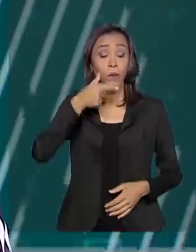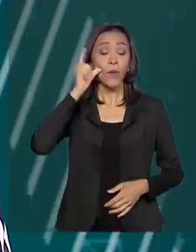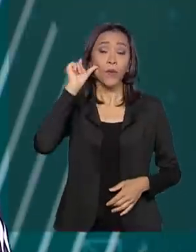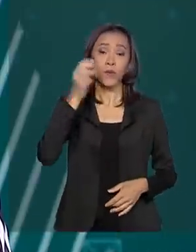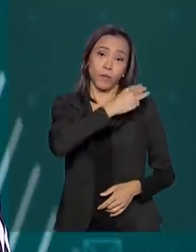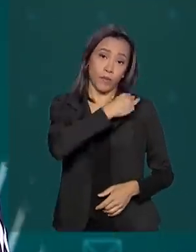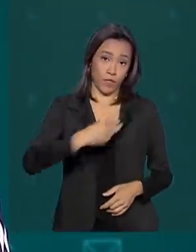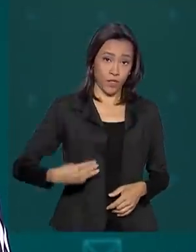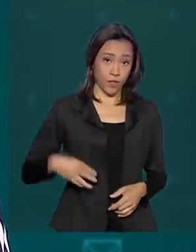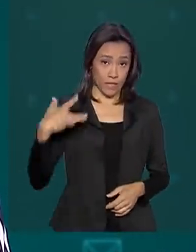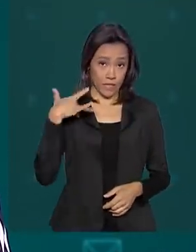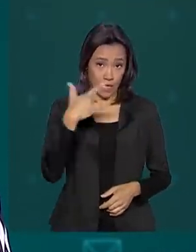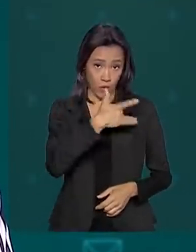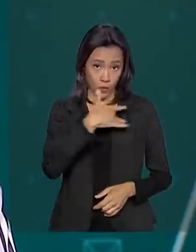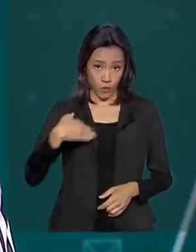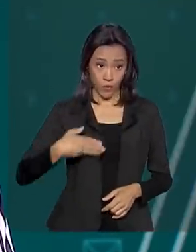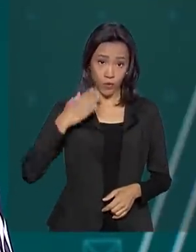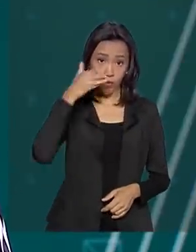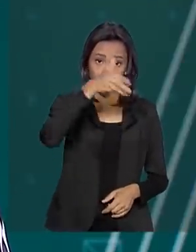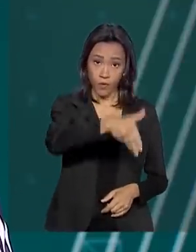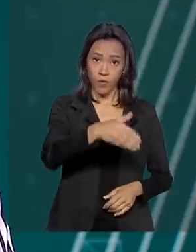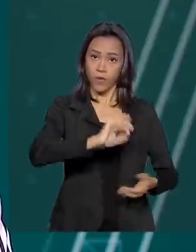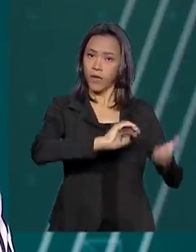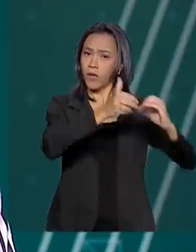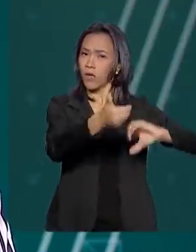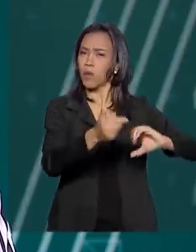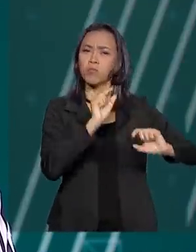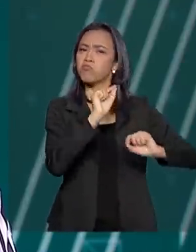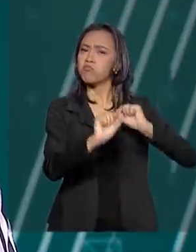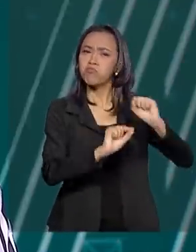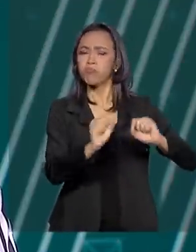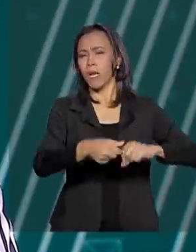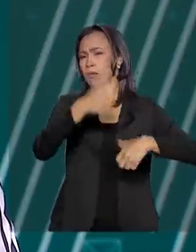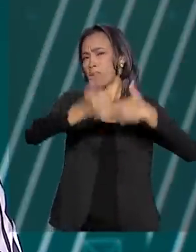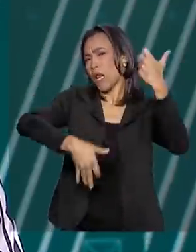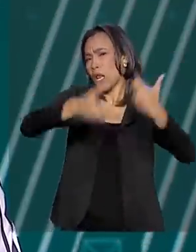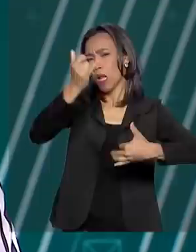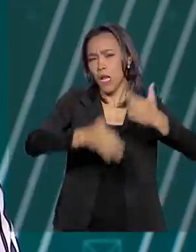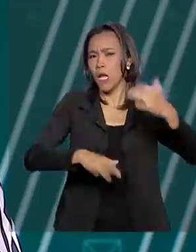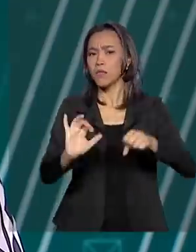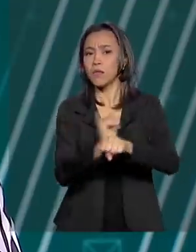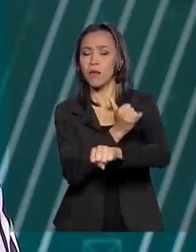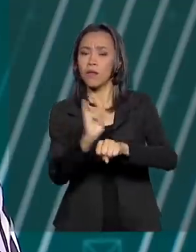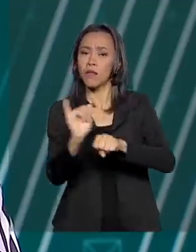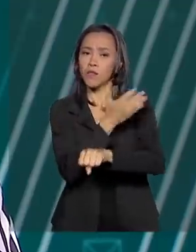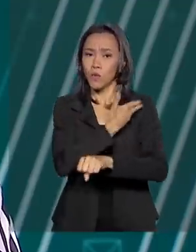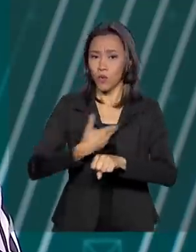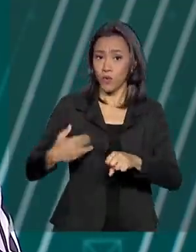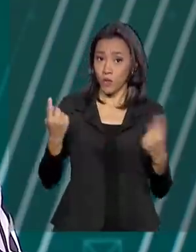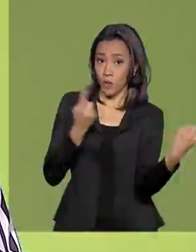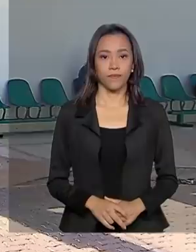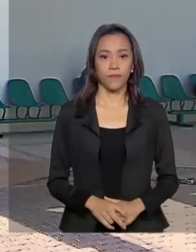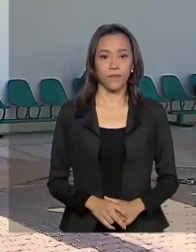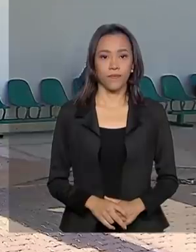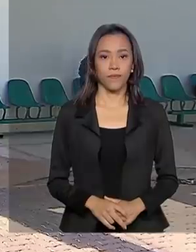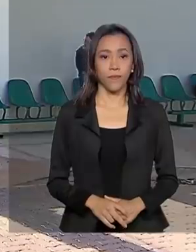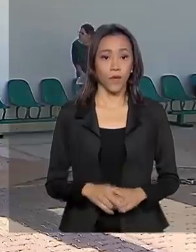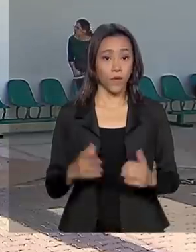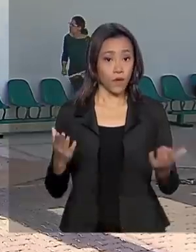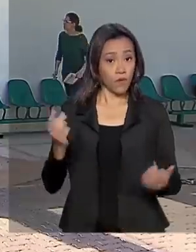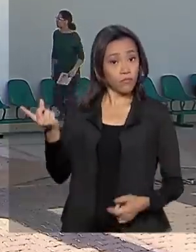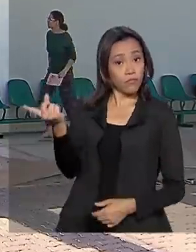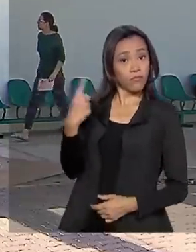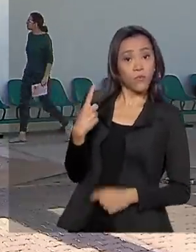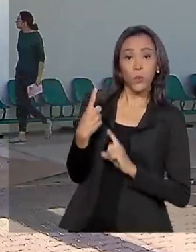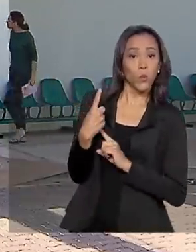Mandetta, foi à Câmara dos Deputados falar sobre as ações do governo para enfrentar o Covid-19. As palavras